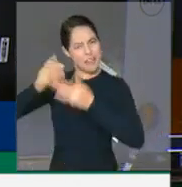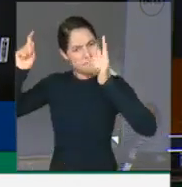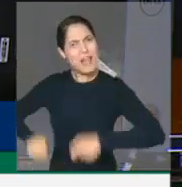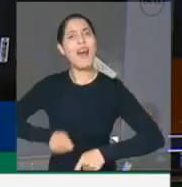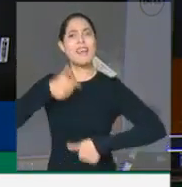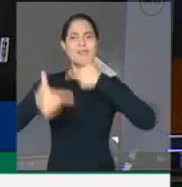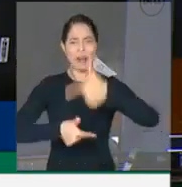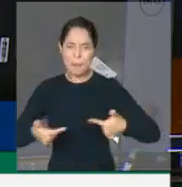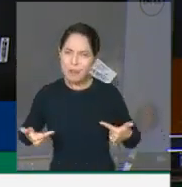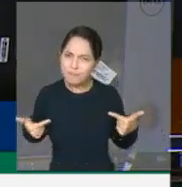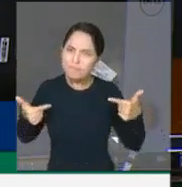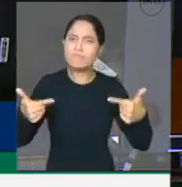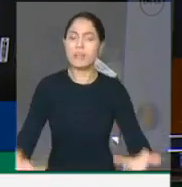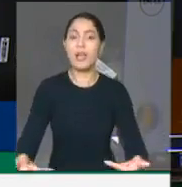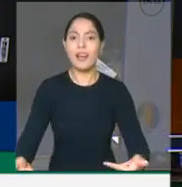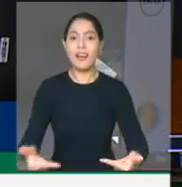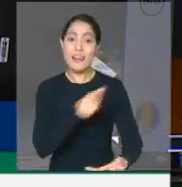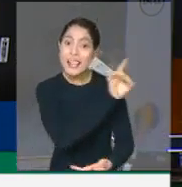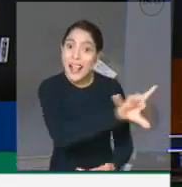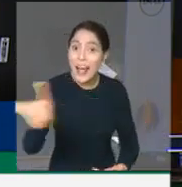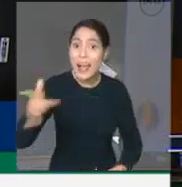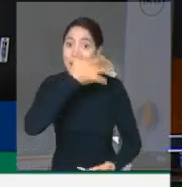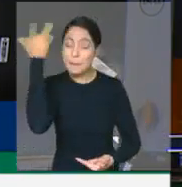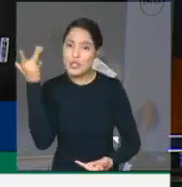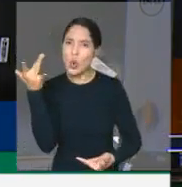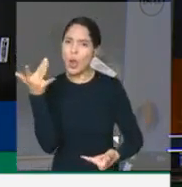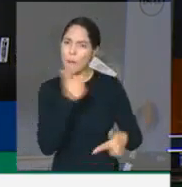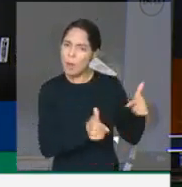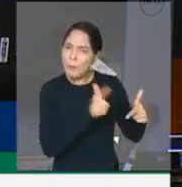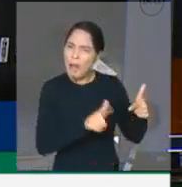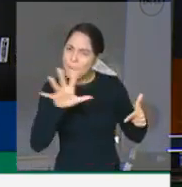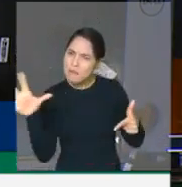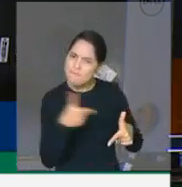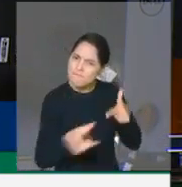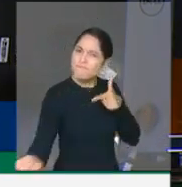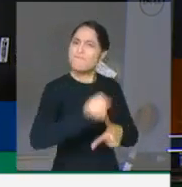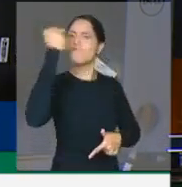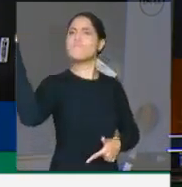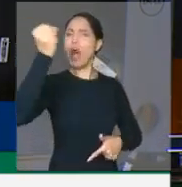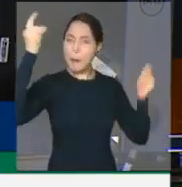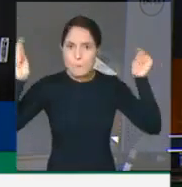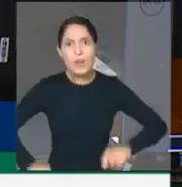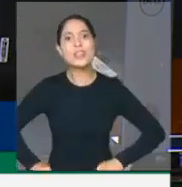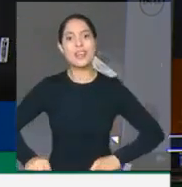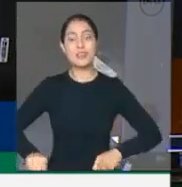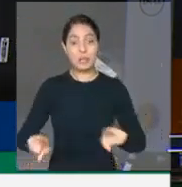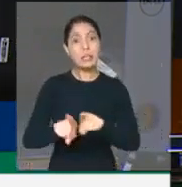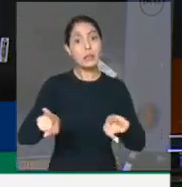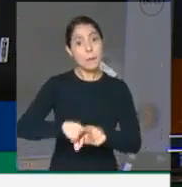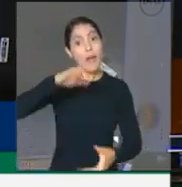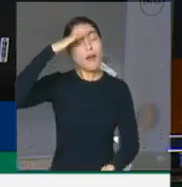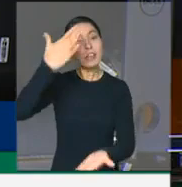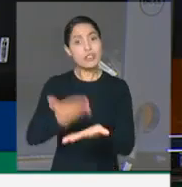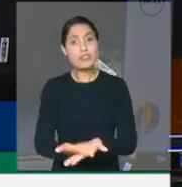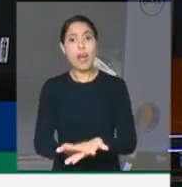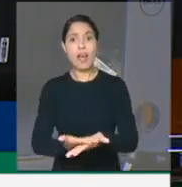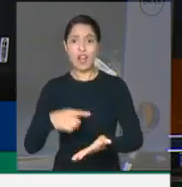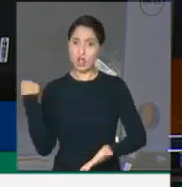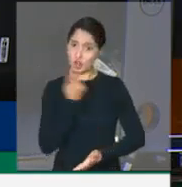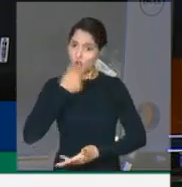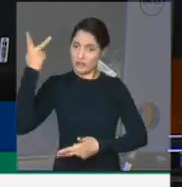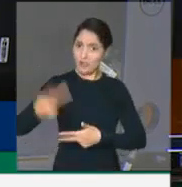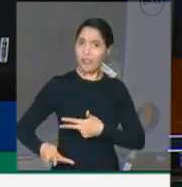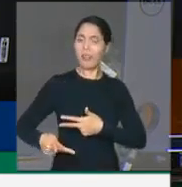trabalho, na força de vontade para enfrentar e vencer obstáculos e na crença na justiça de nosso regramento institucional.